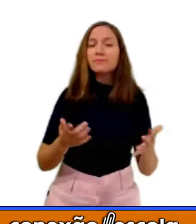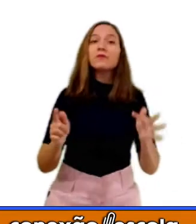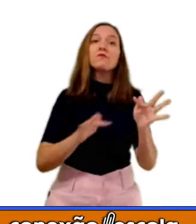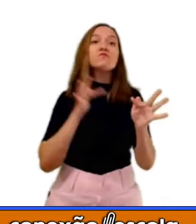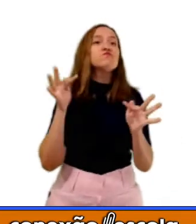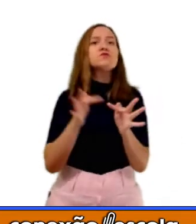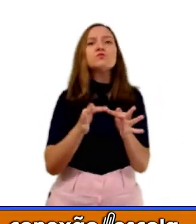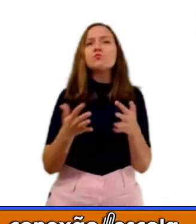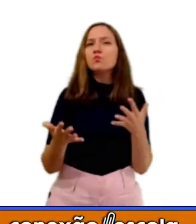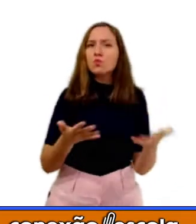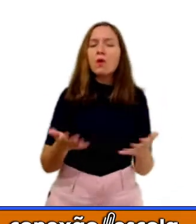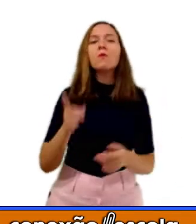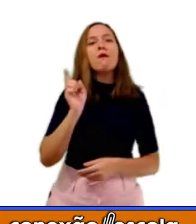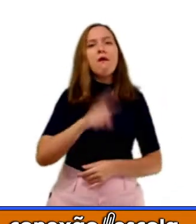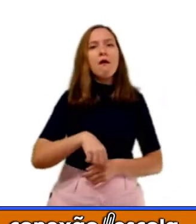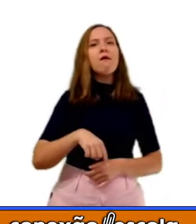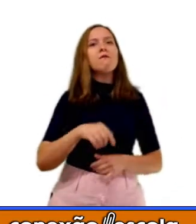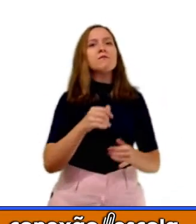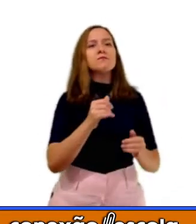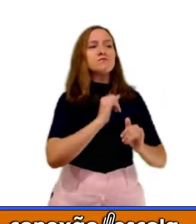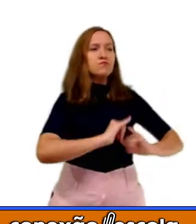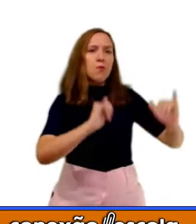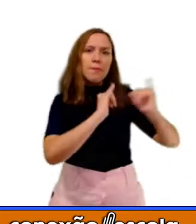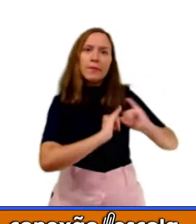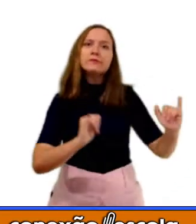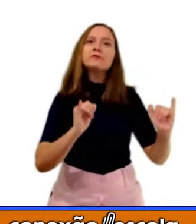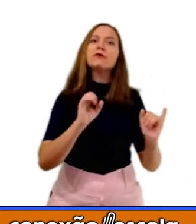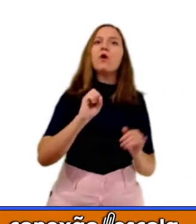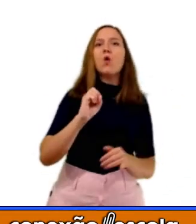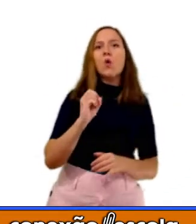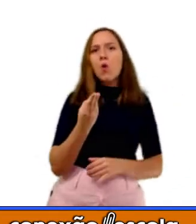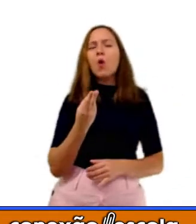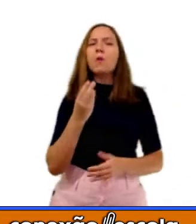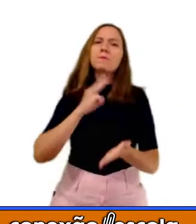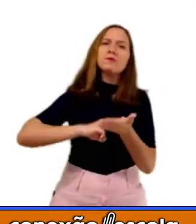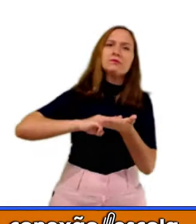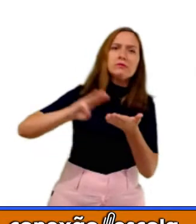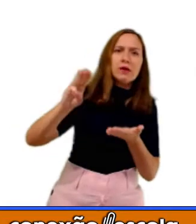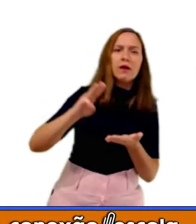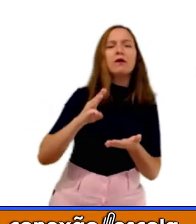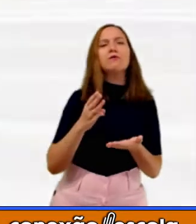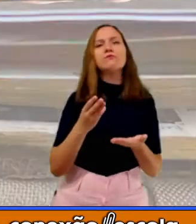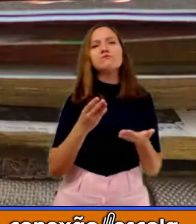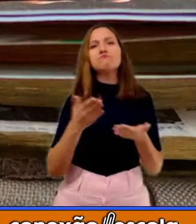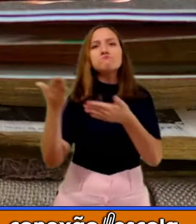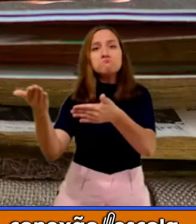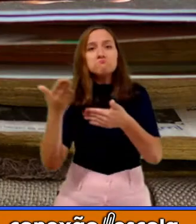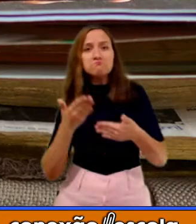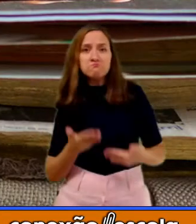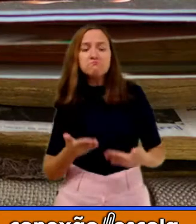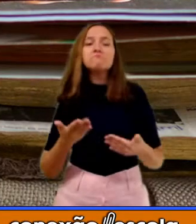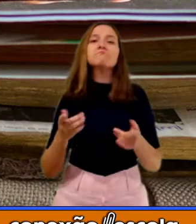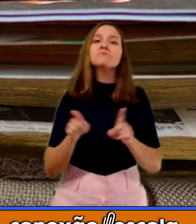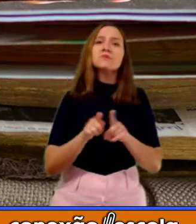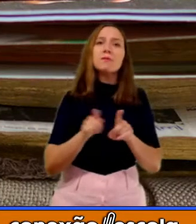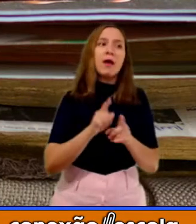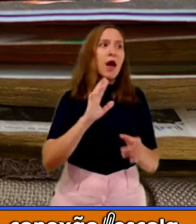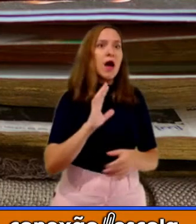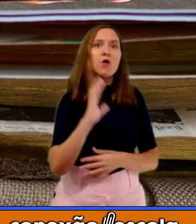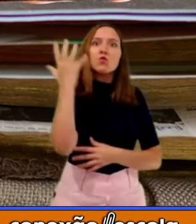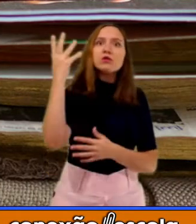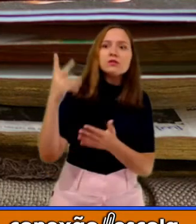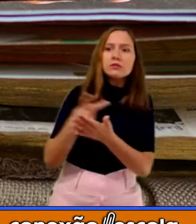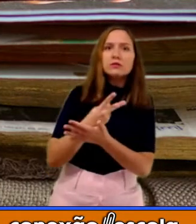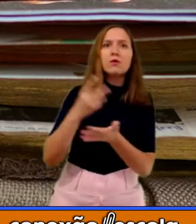função de quê? De informar algo, de passar um recado, de fazer um convite, às vezes de relatar um fato,